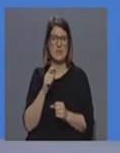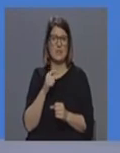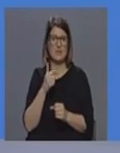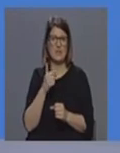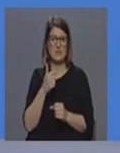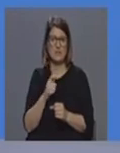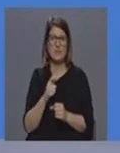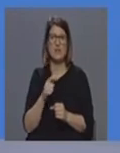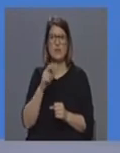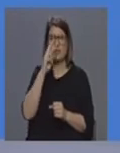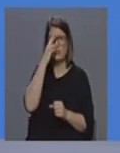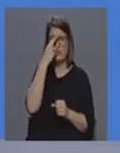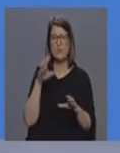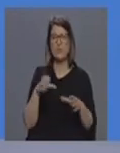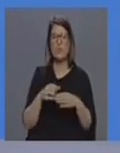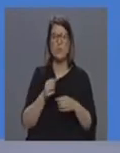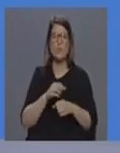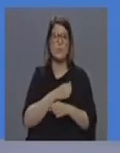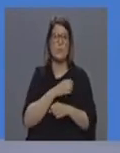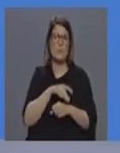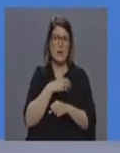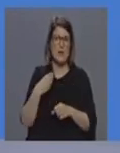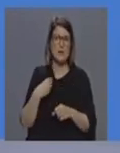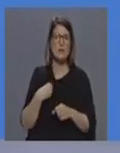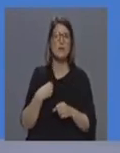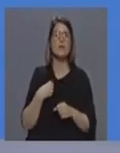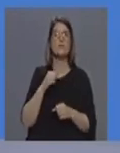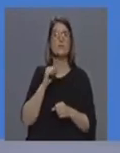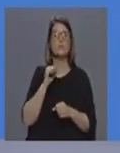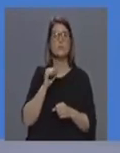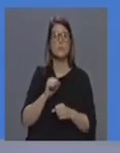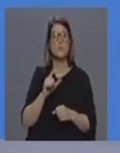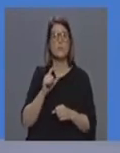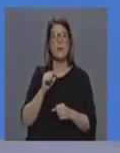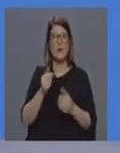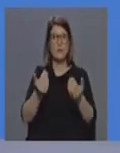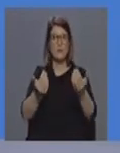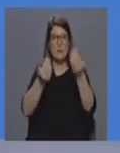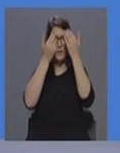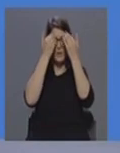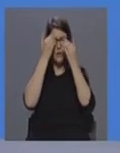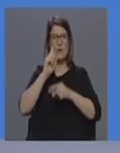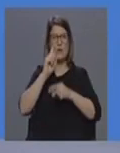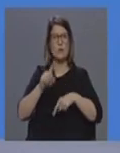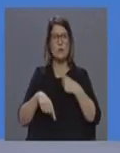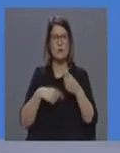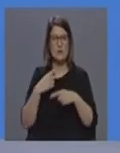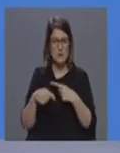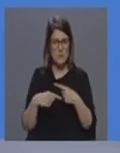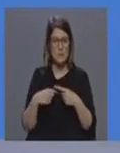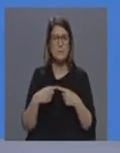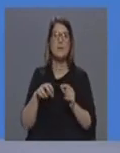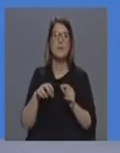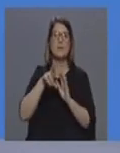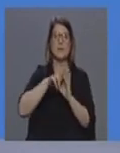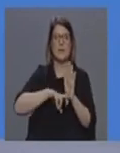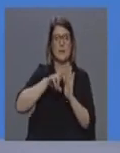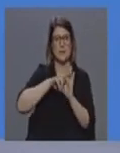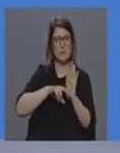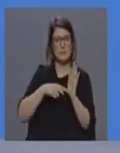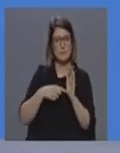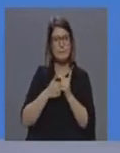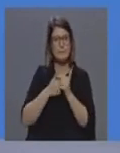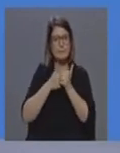está toda a classe médica de informação e atualização seguindo as regras que estão